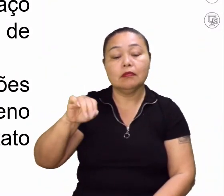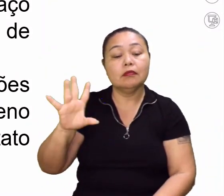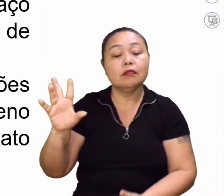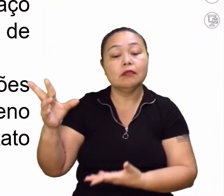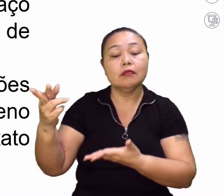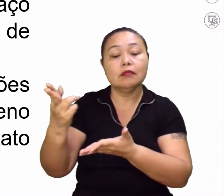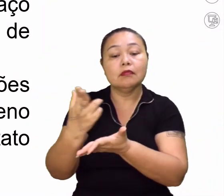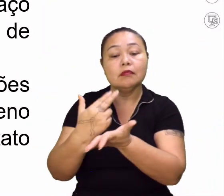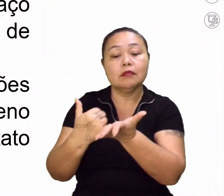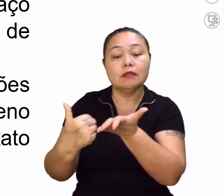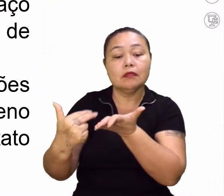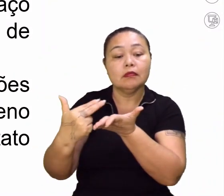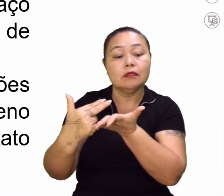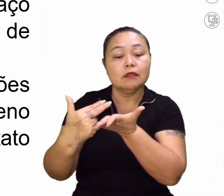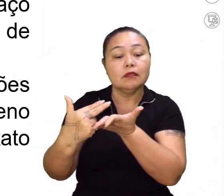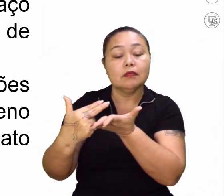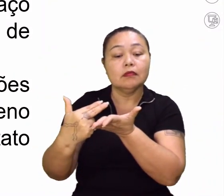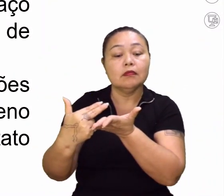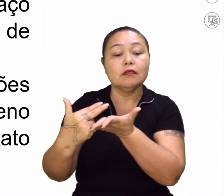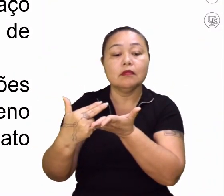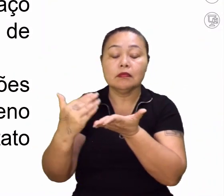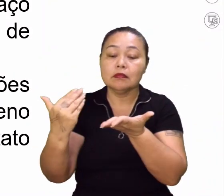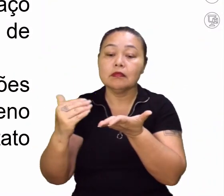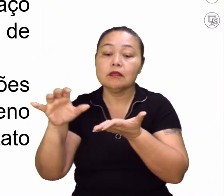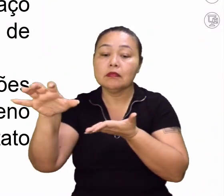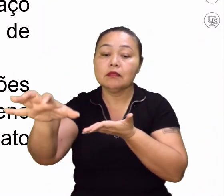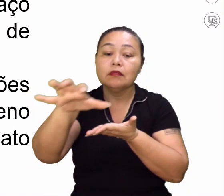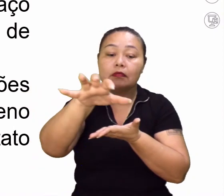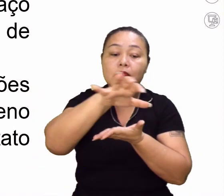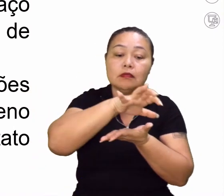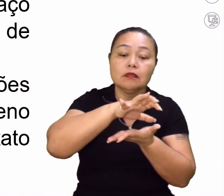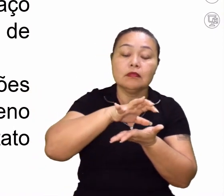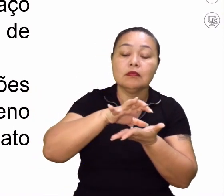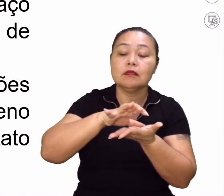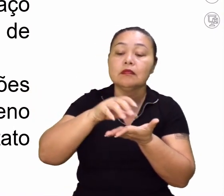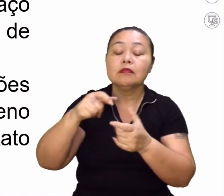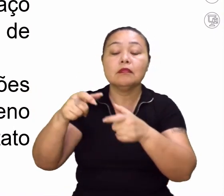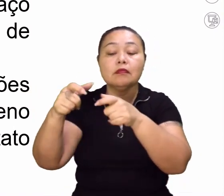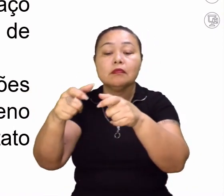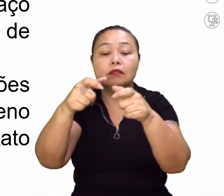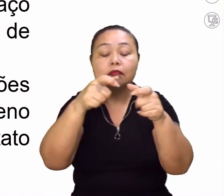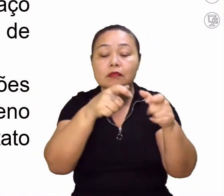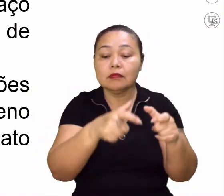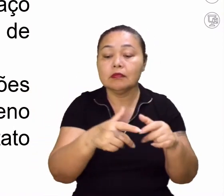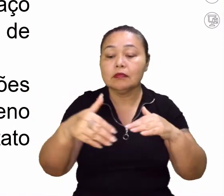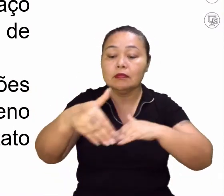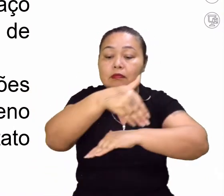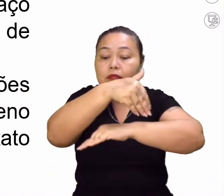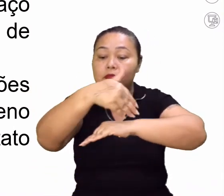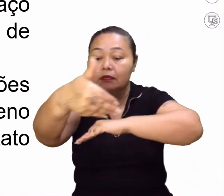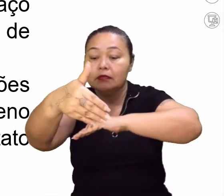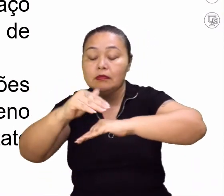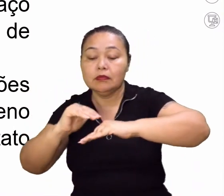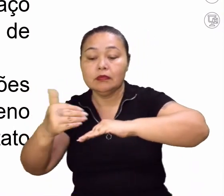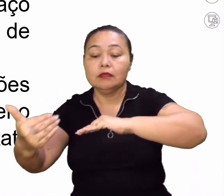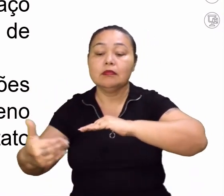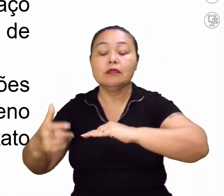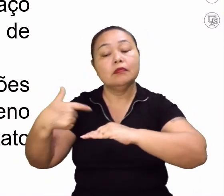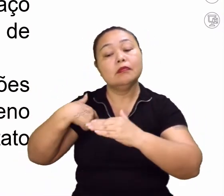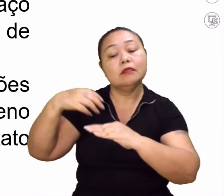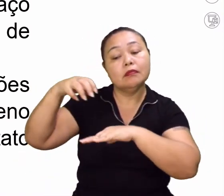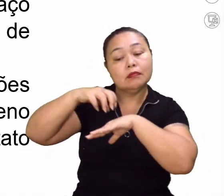gráficos que ressaltam a distribuição espacial dos fenômenos e fatores de localização, pontos